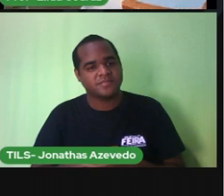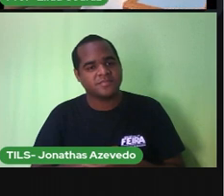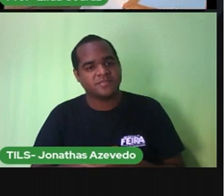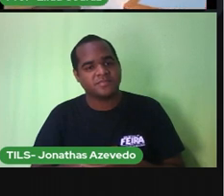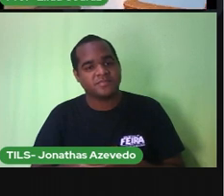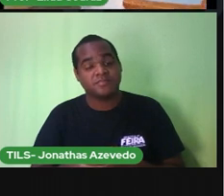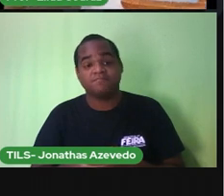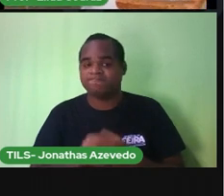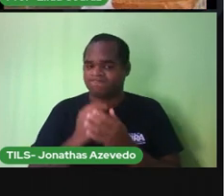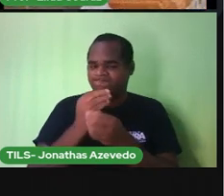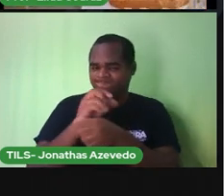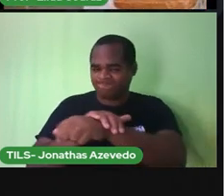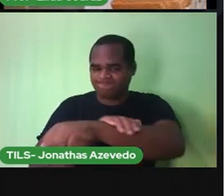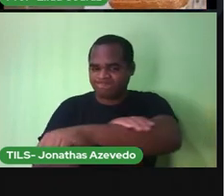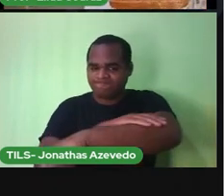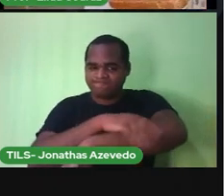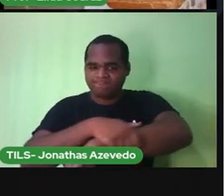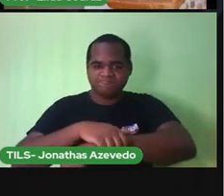Hidratante.